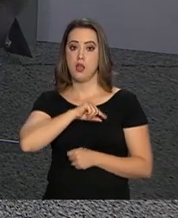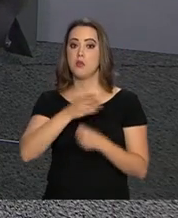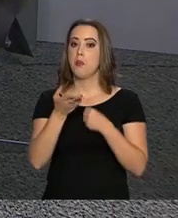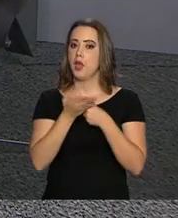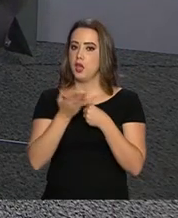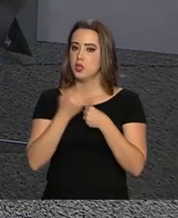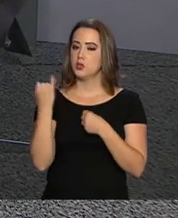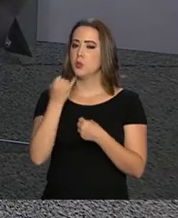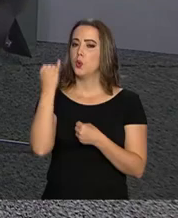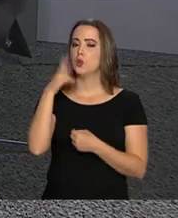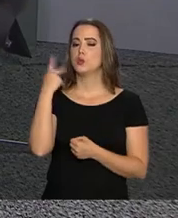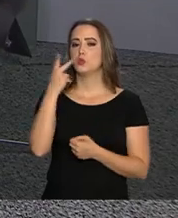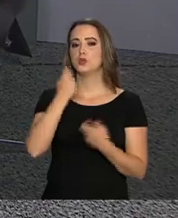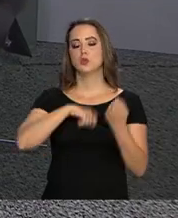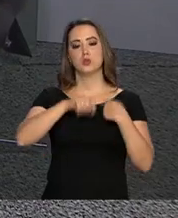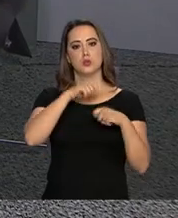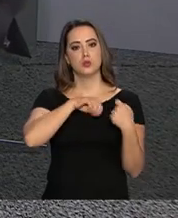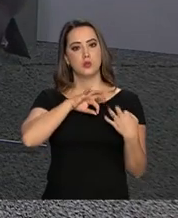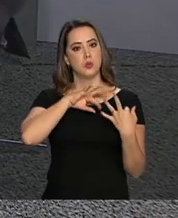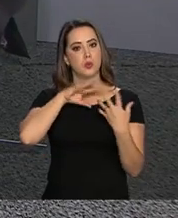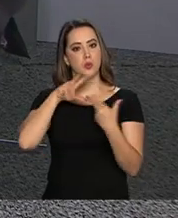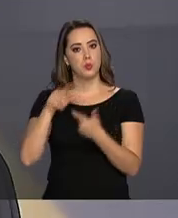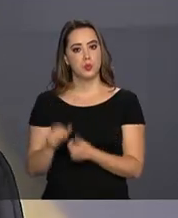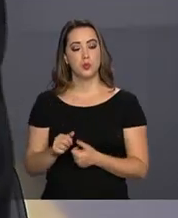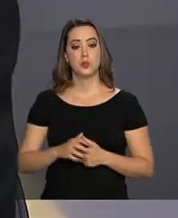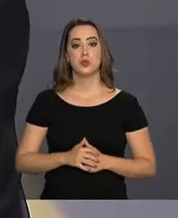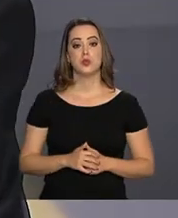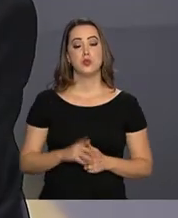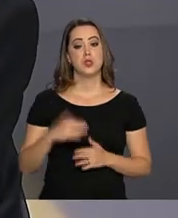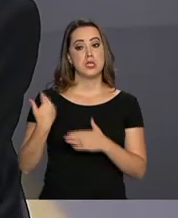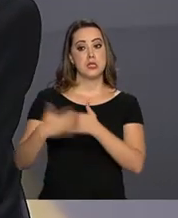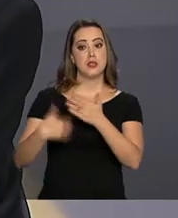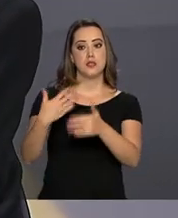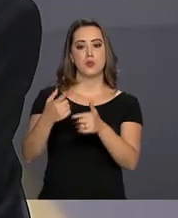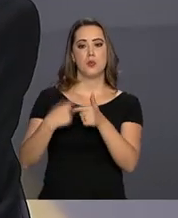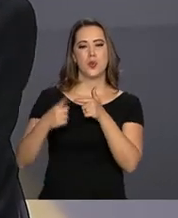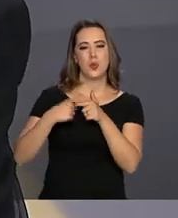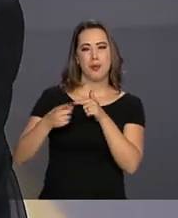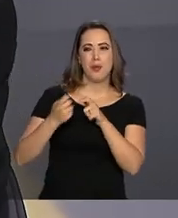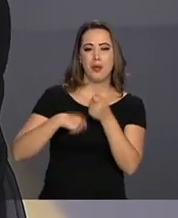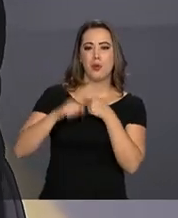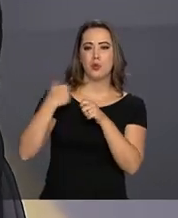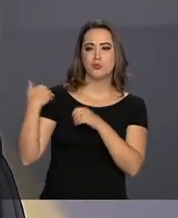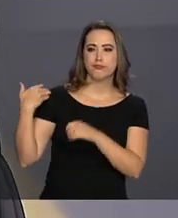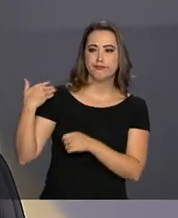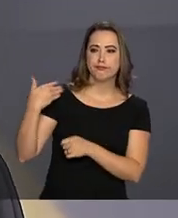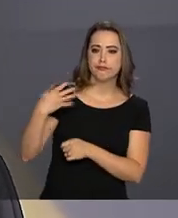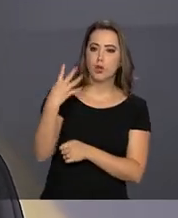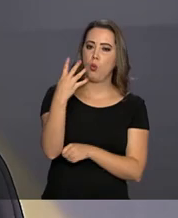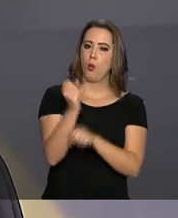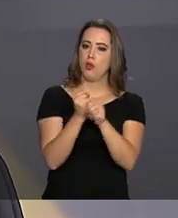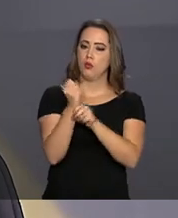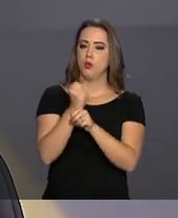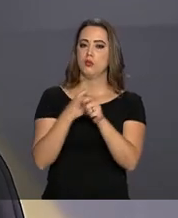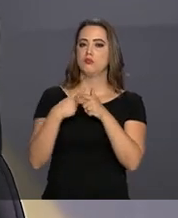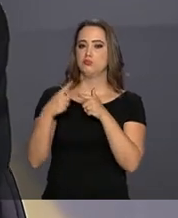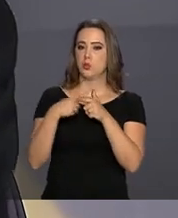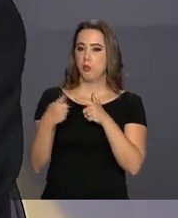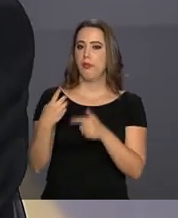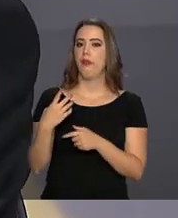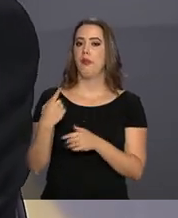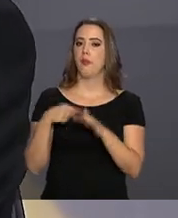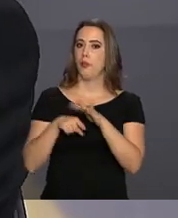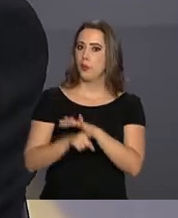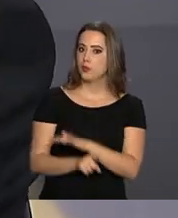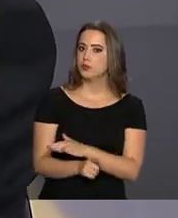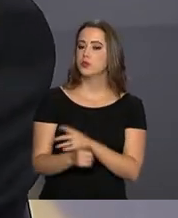importante política e econômica no mundo. E atravessou uma recessão profunda nos últimos quatro anos, três ou quatro anos.